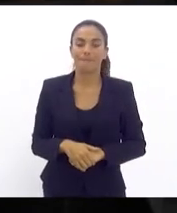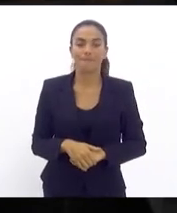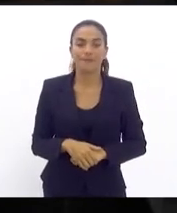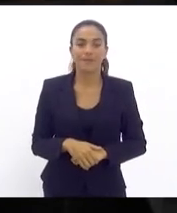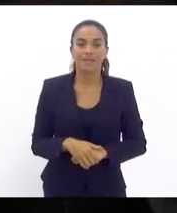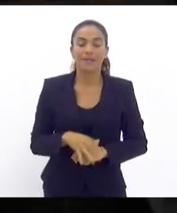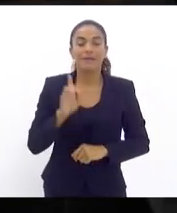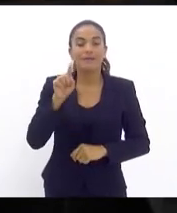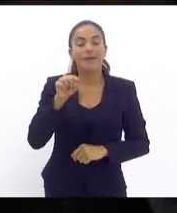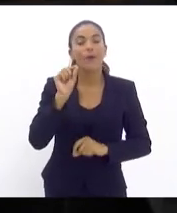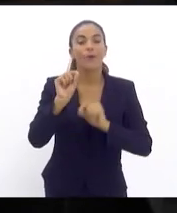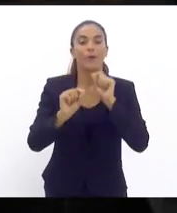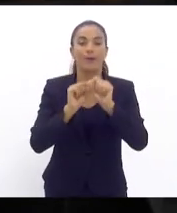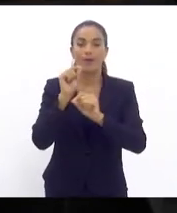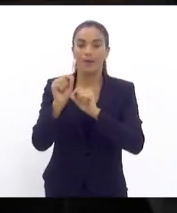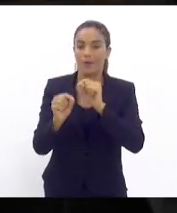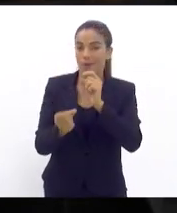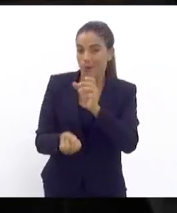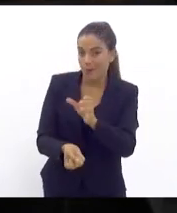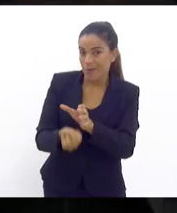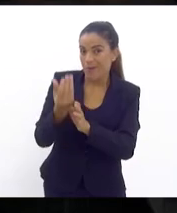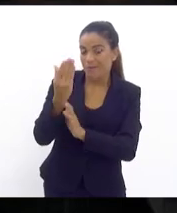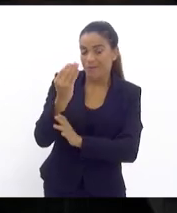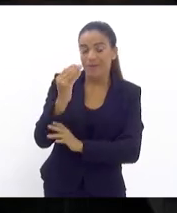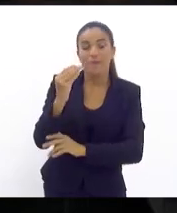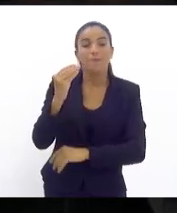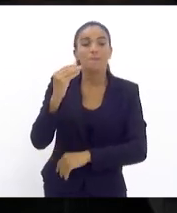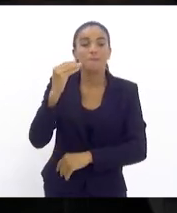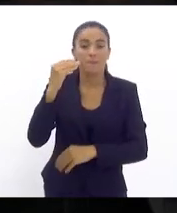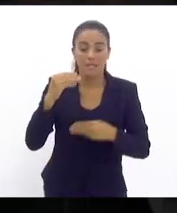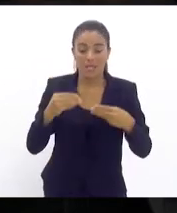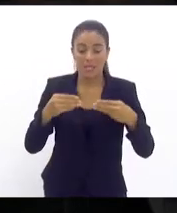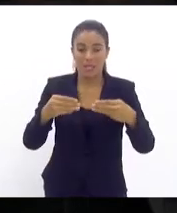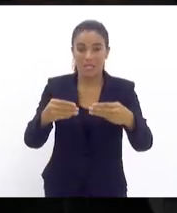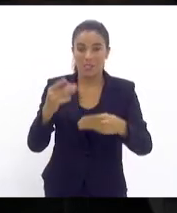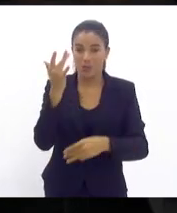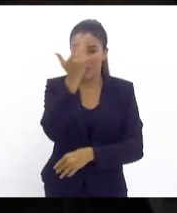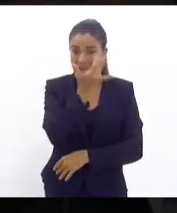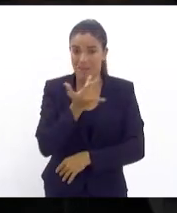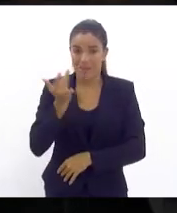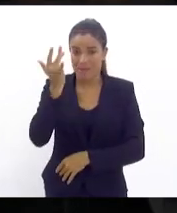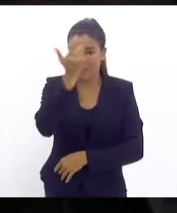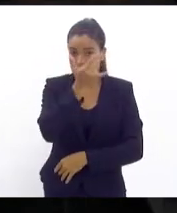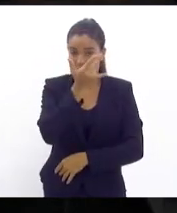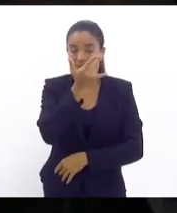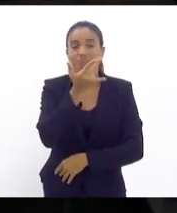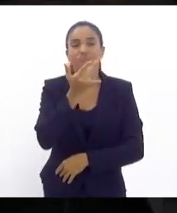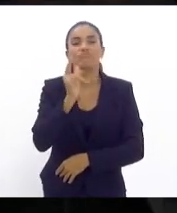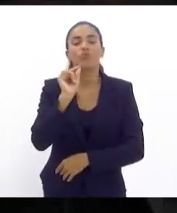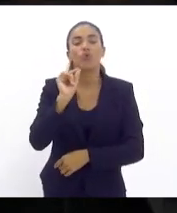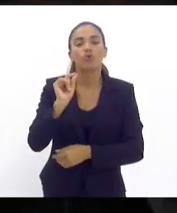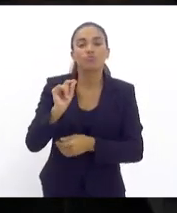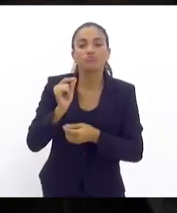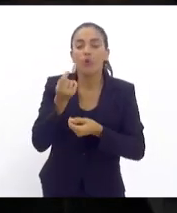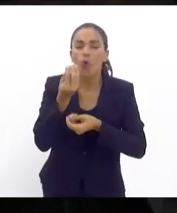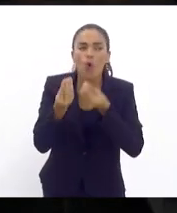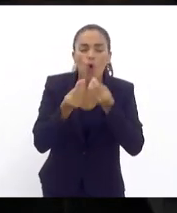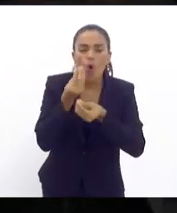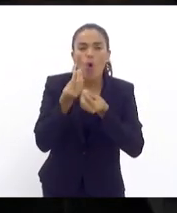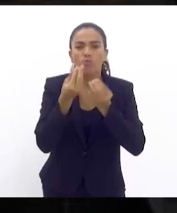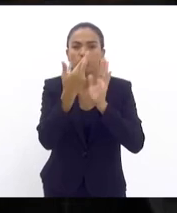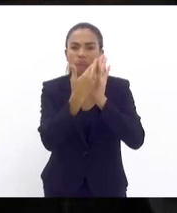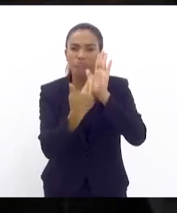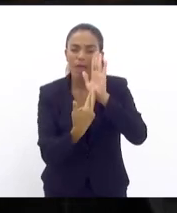lançamento pelo ministro Haddad do arcabouço fiscal. O segundo